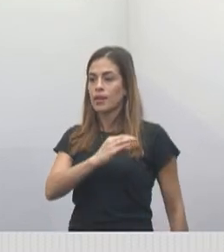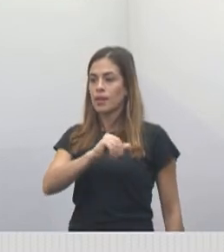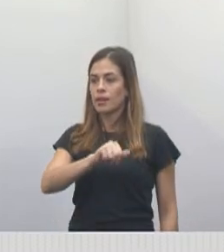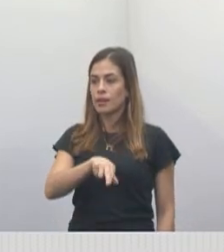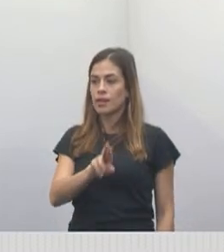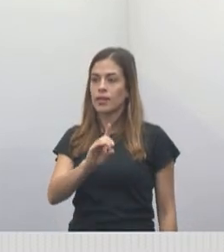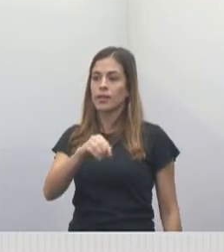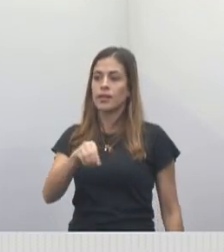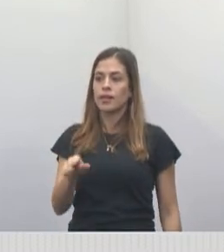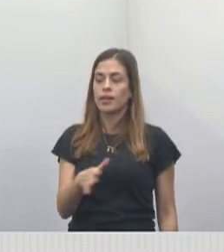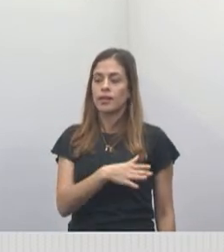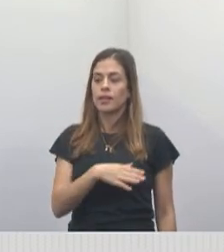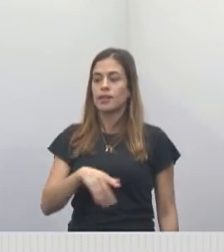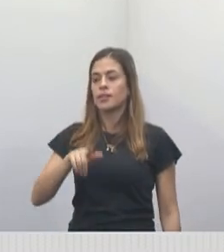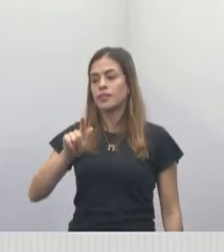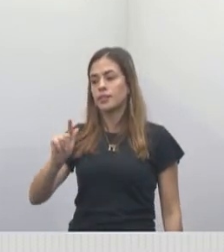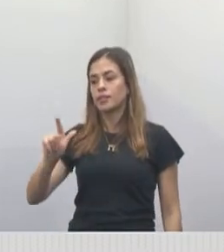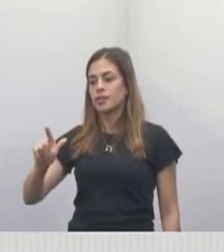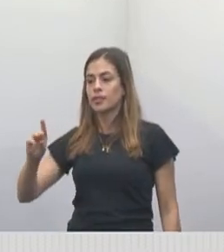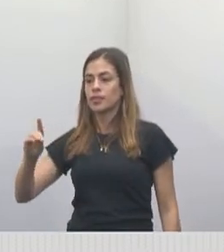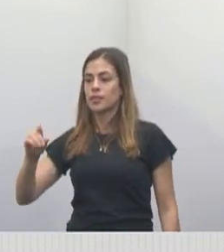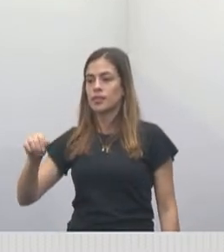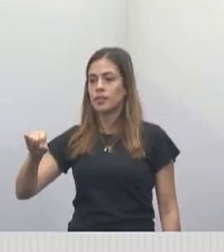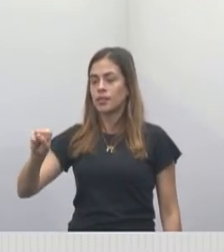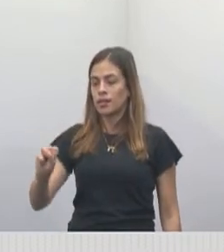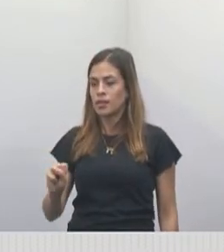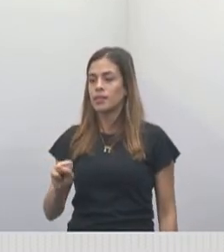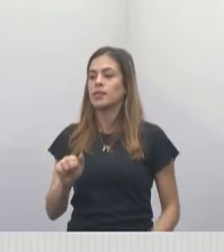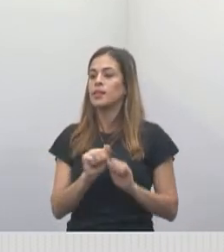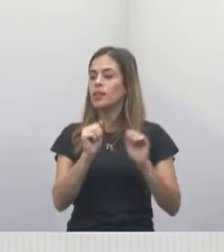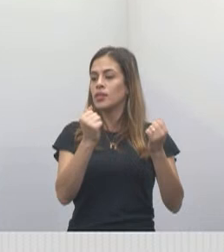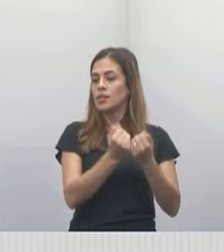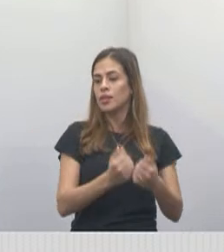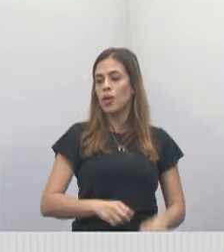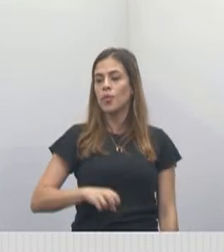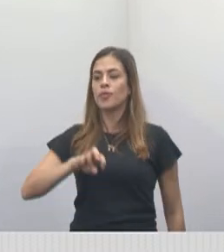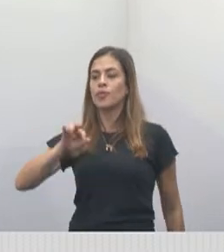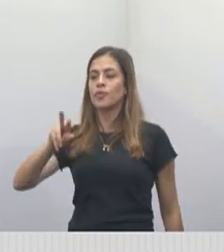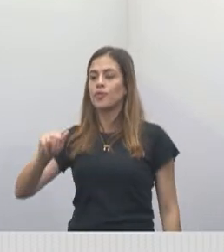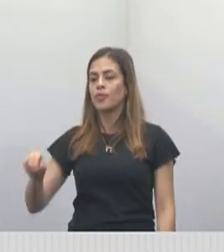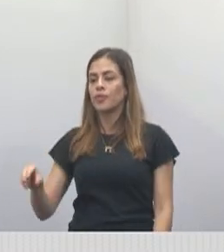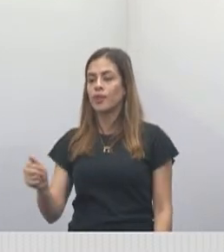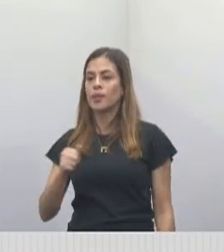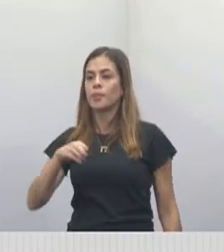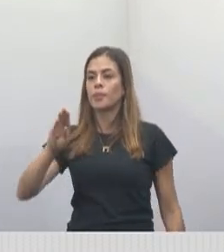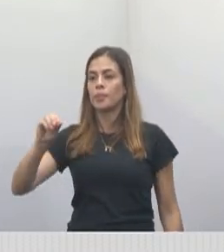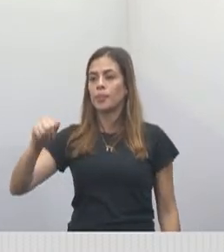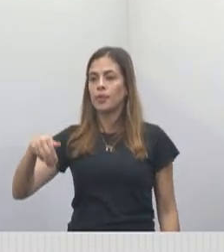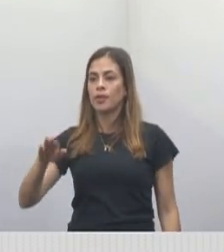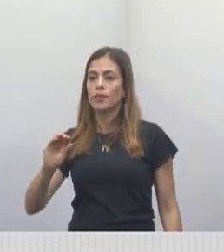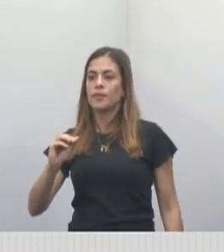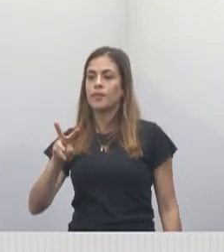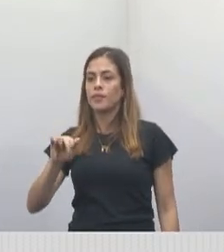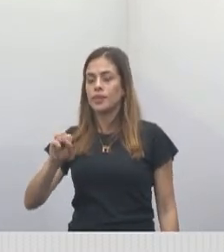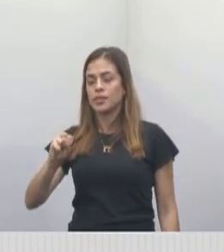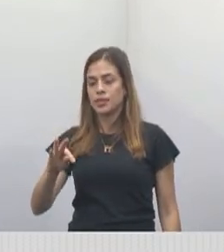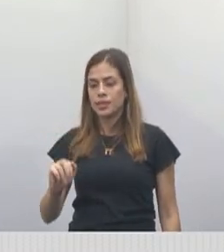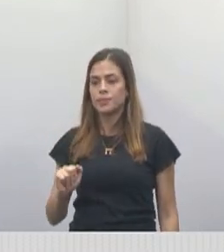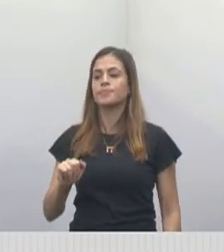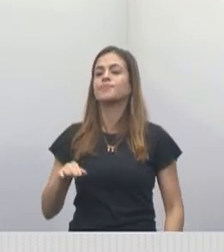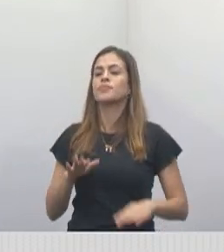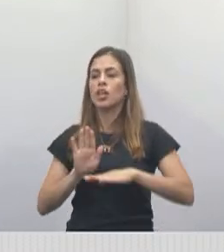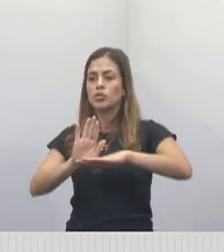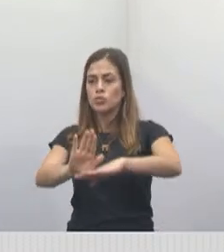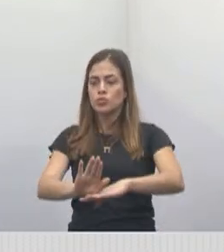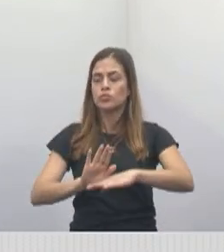Iaglades, lá da Associação Boa Vista, que a gente tem feito um trabalho lá também de ajuda a essa importante entidade lá da região do